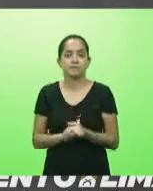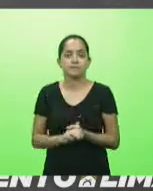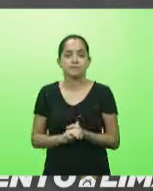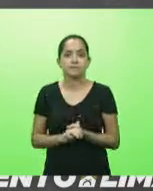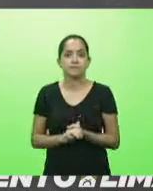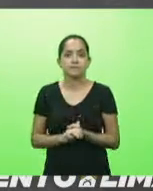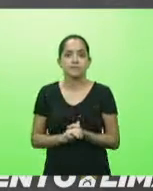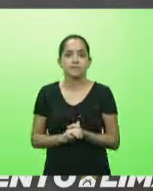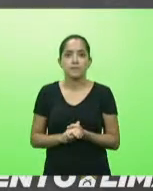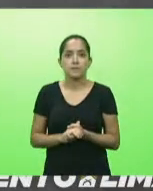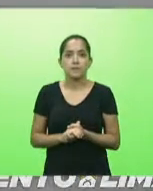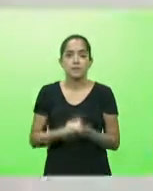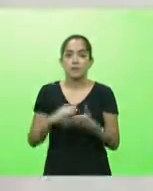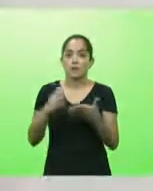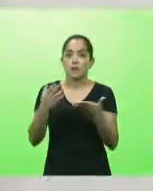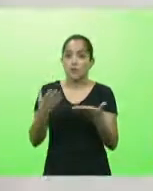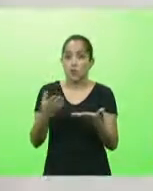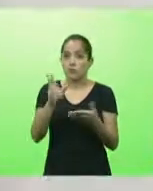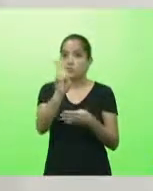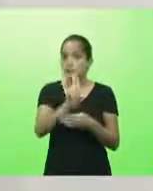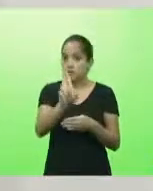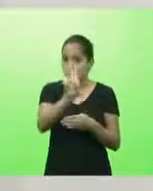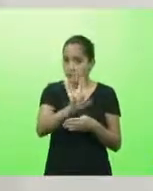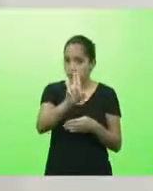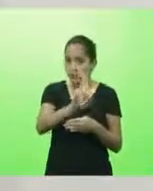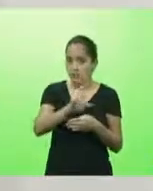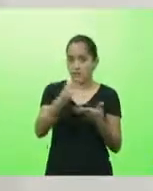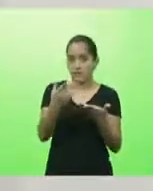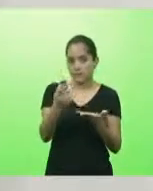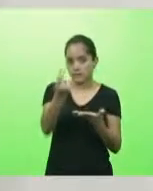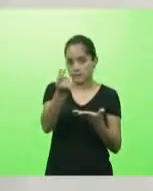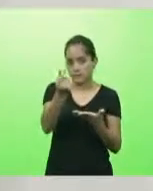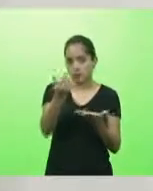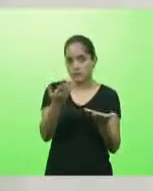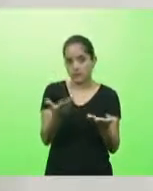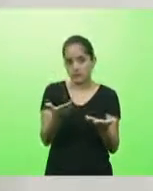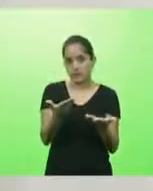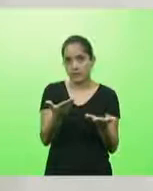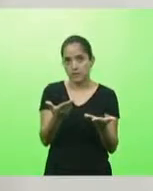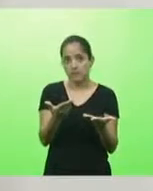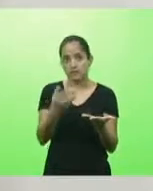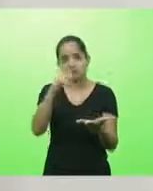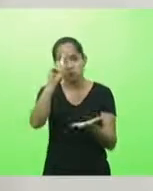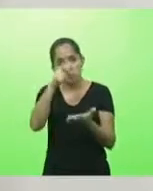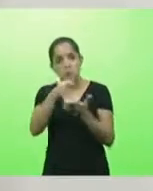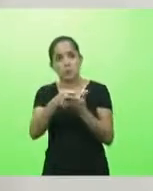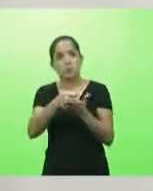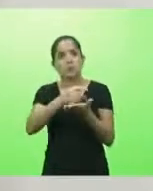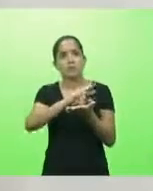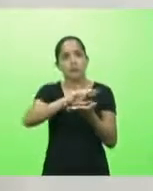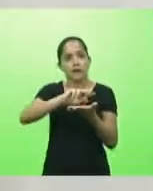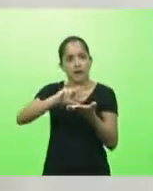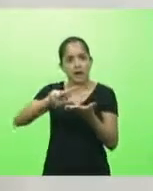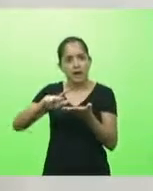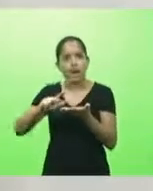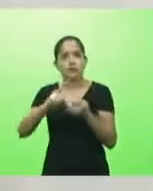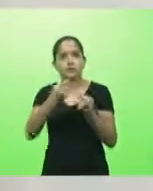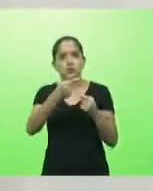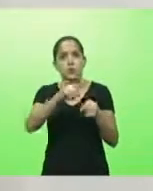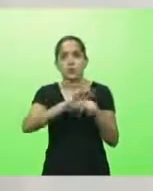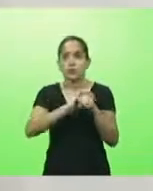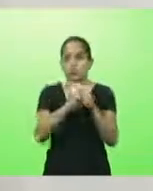Ou ele está sendo realmente utilizado para que se tomem todas as medidas de combate ao COVID-19,